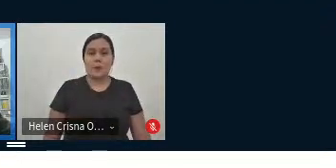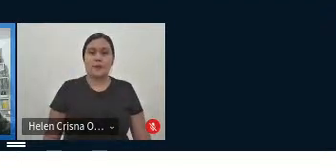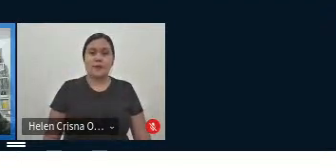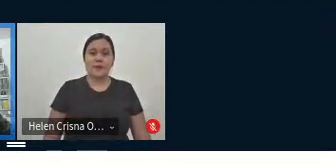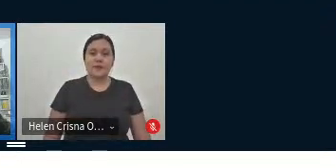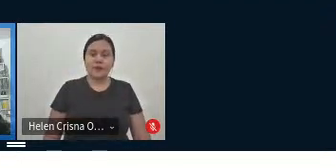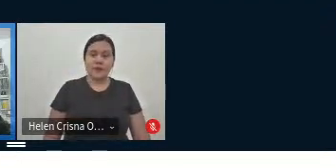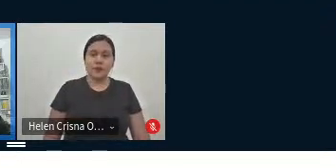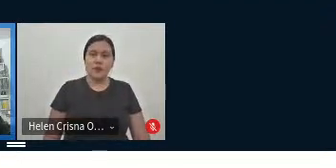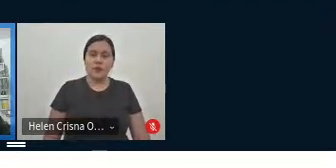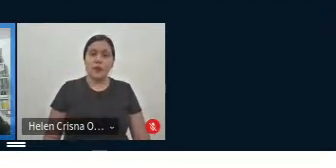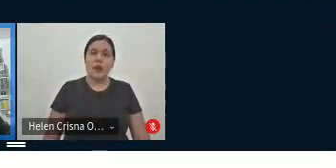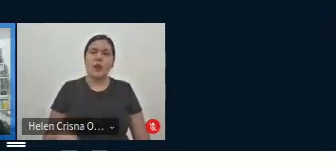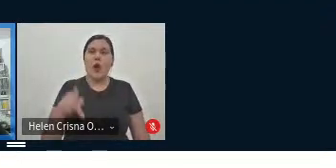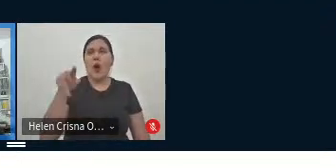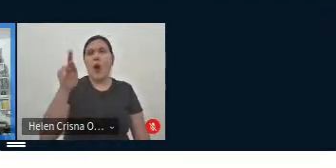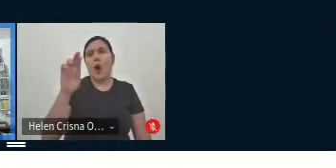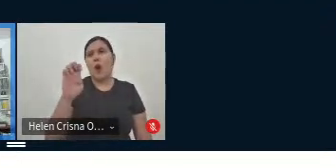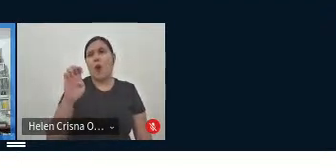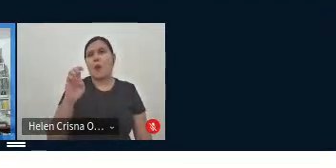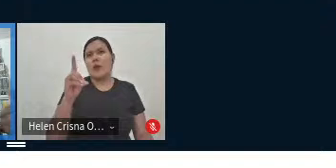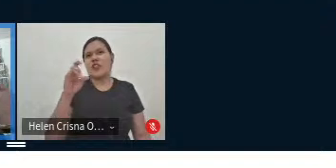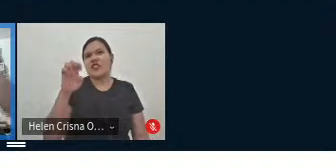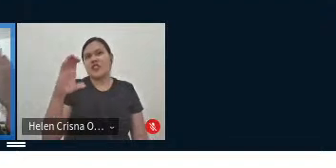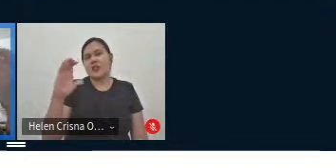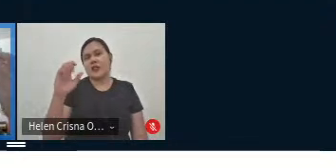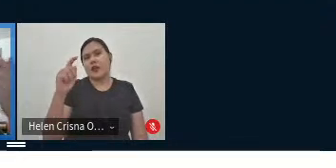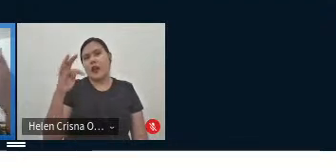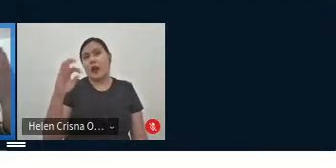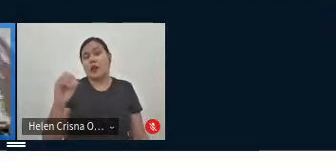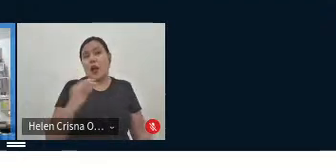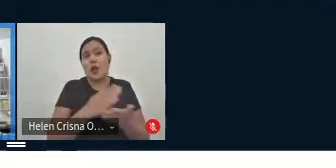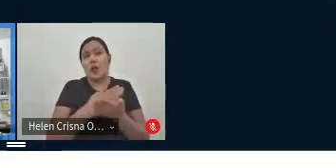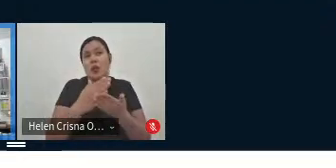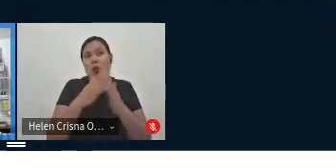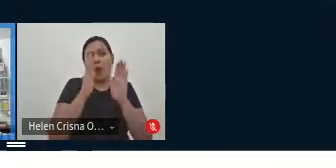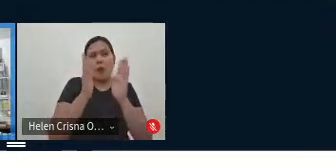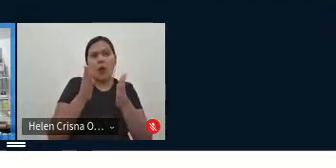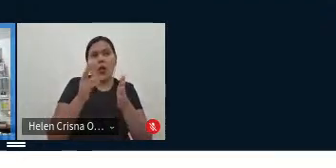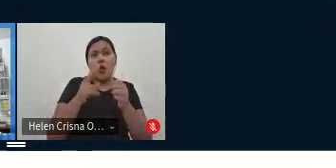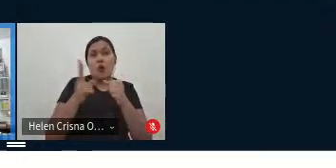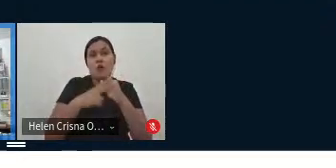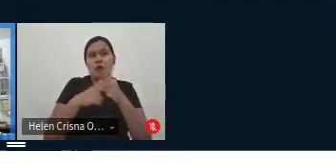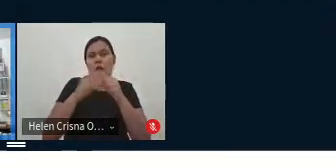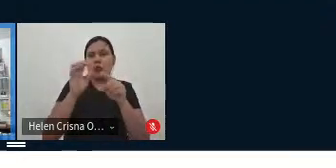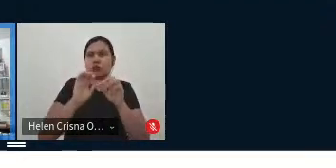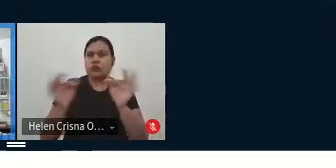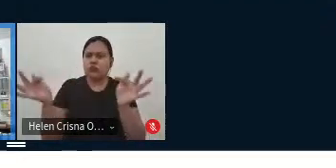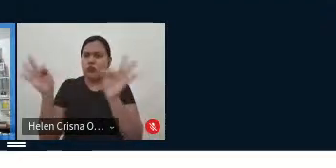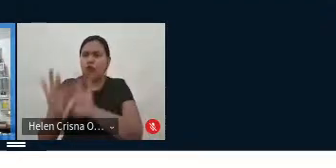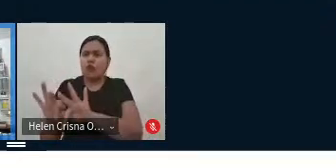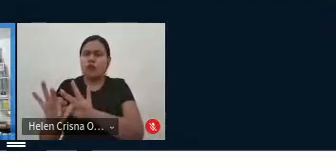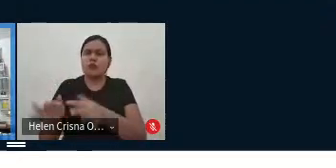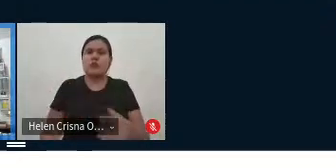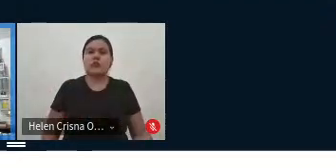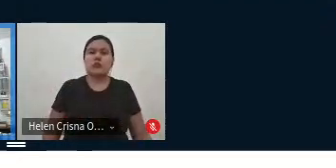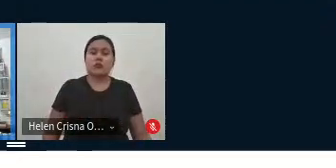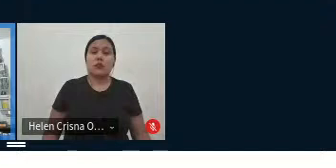O predicado, ele está lá no meio, no começo, e o sujeito, e o verbo lá no finalzinho, né? Então,